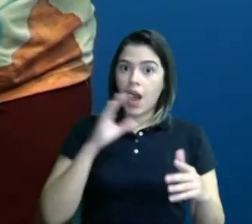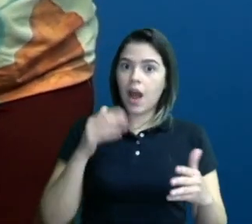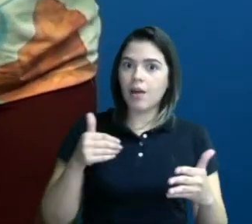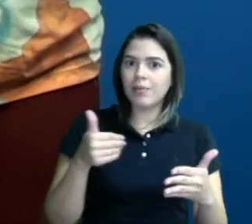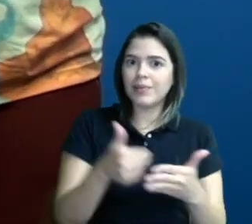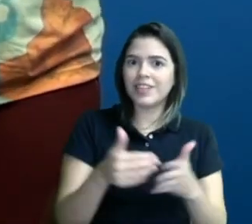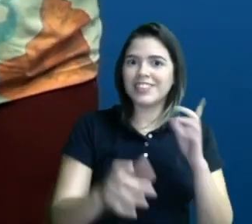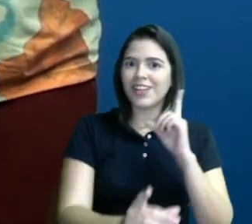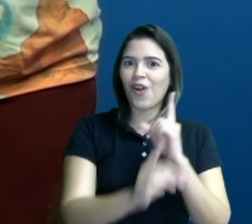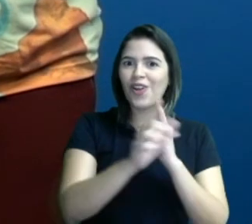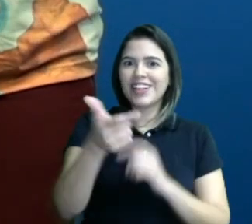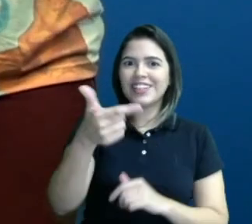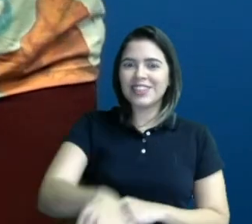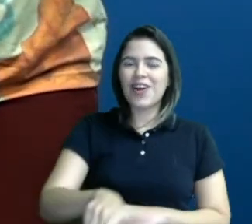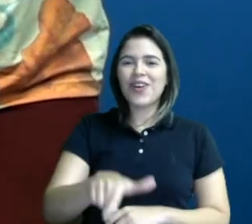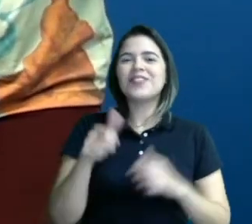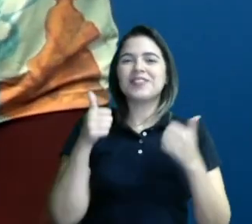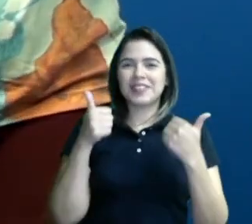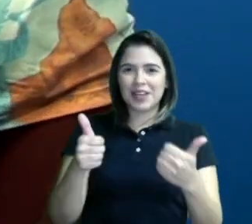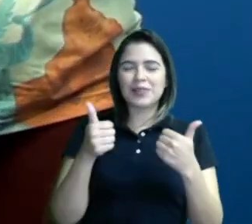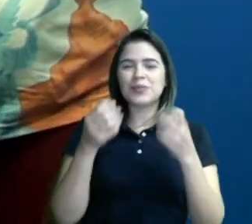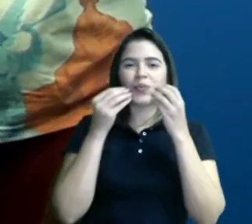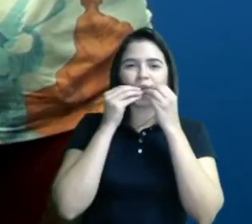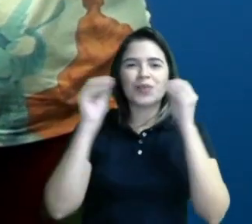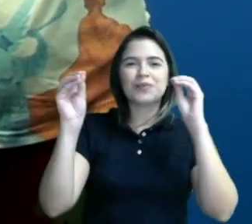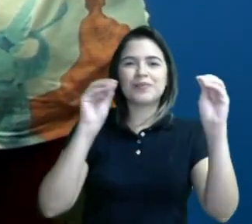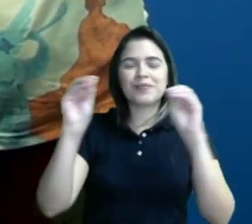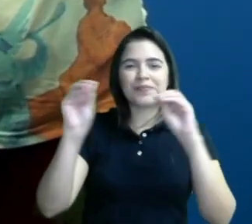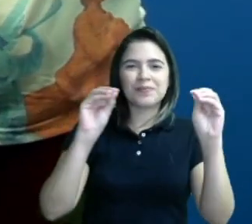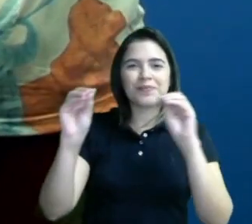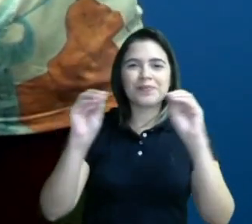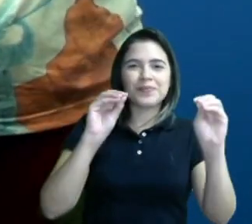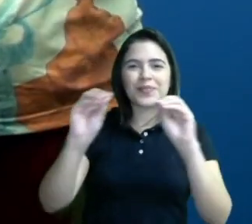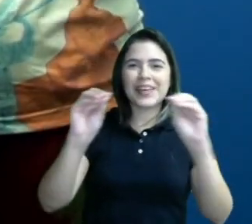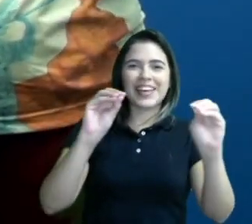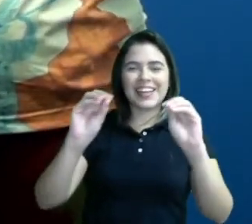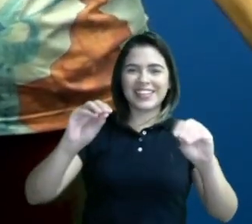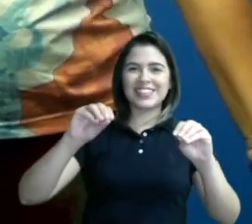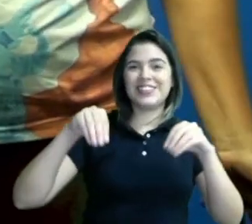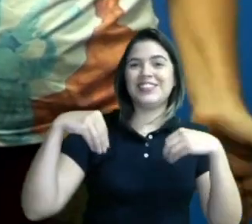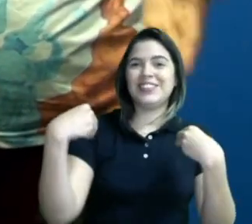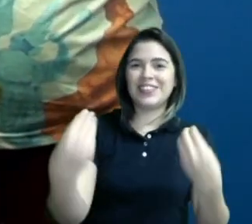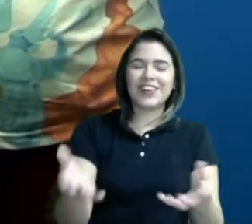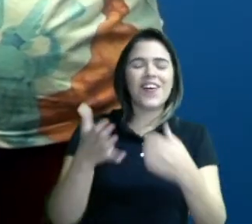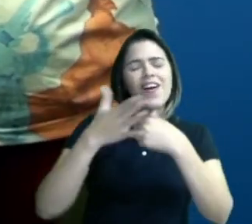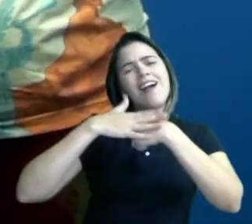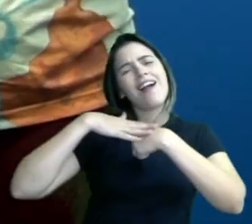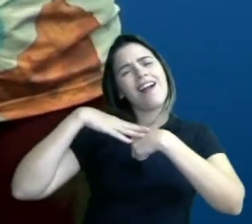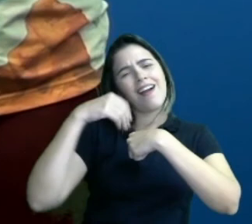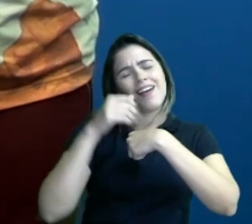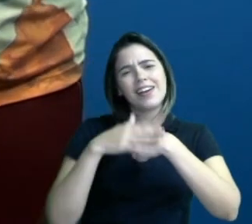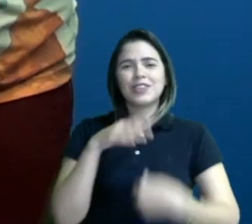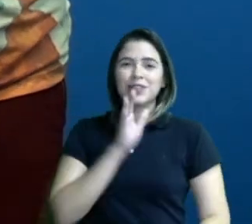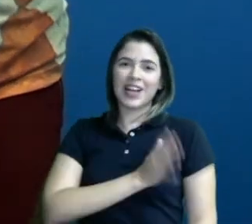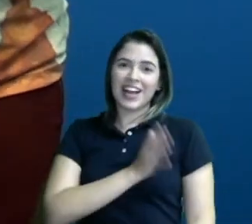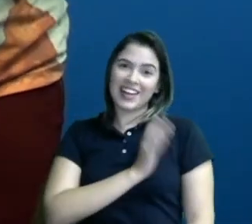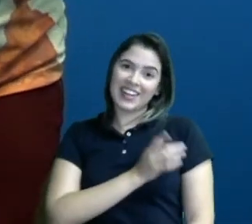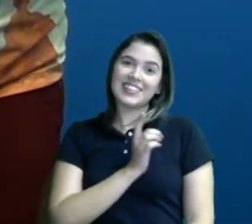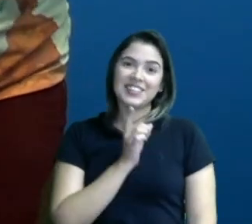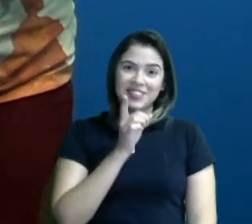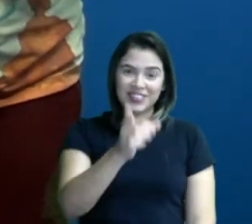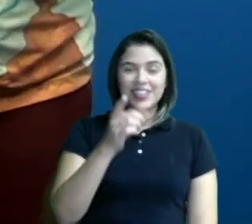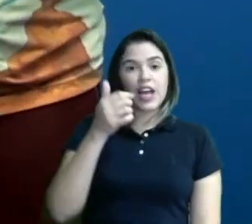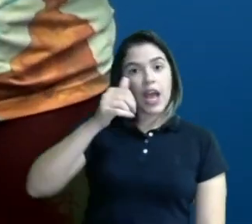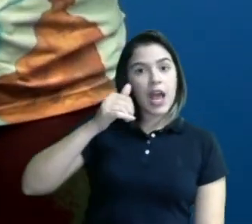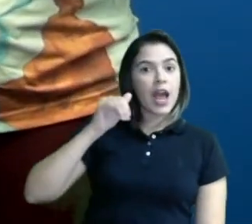encontra de novo. Tá bom? Então deixo o meu beijo super carinhoso no coração de vocês.